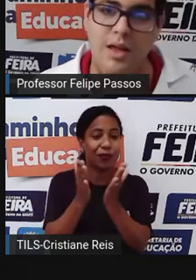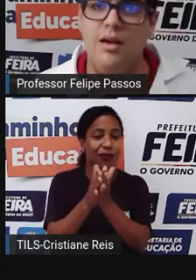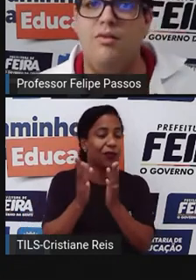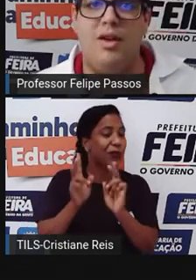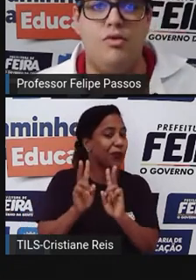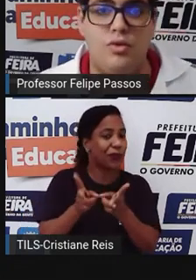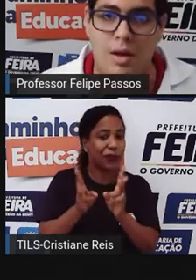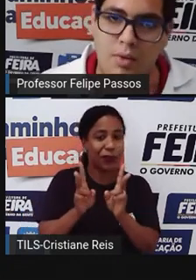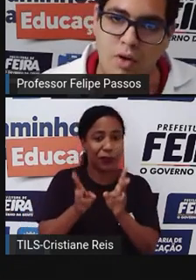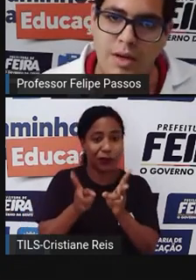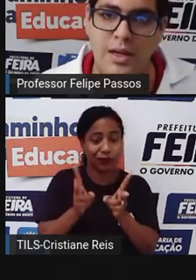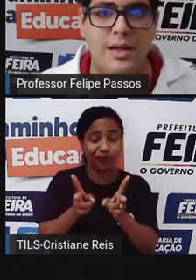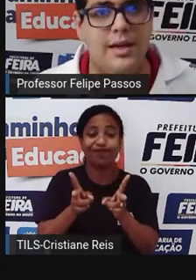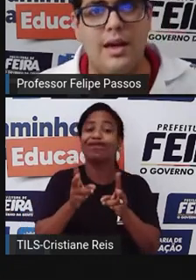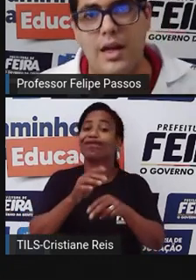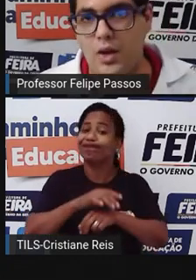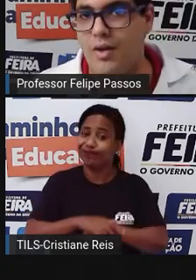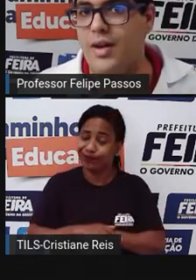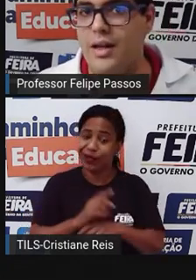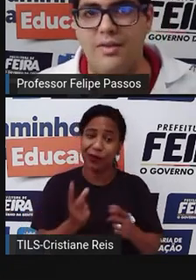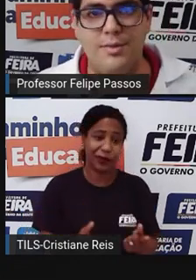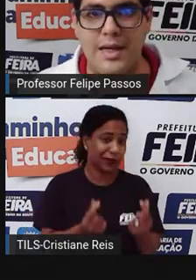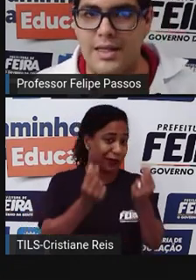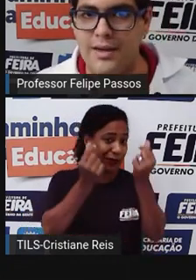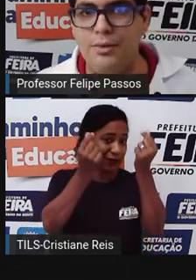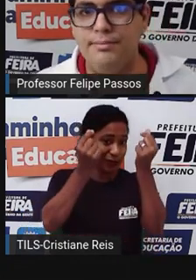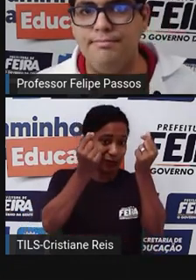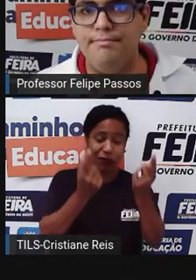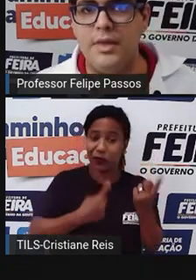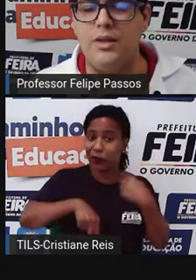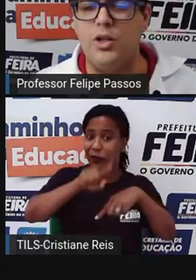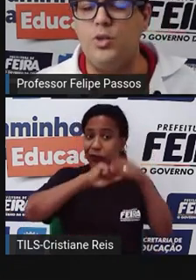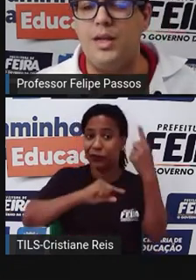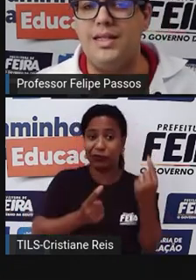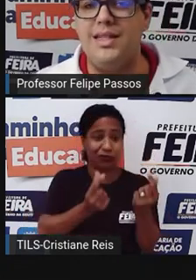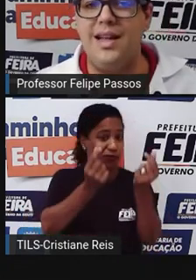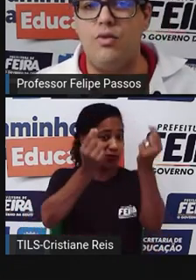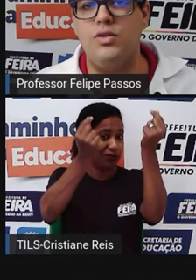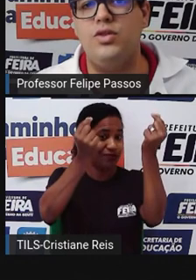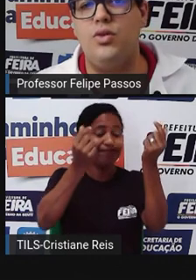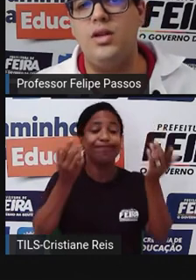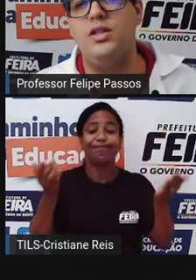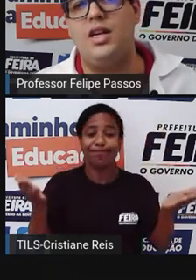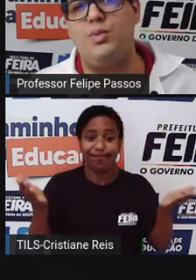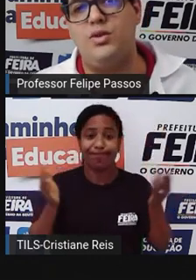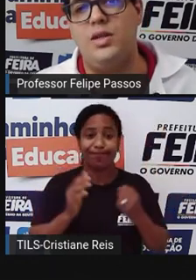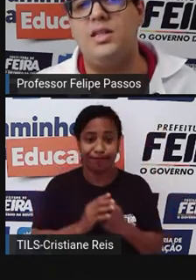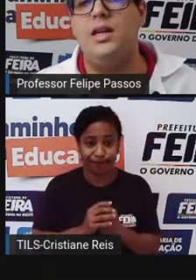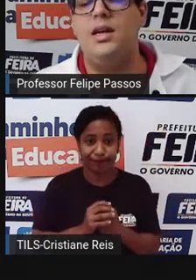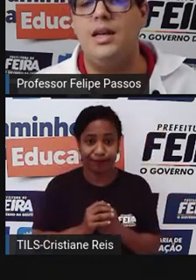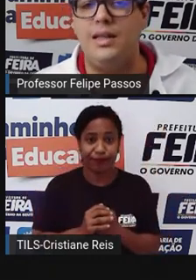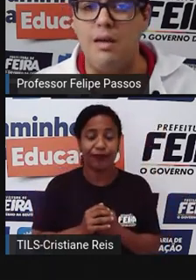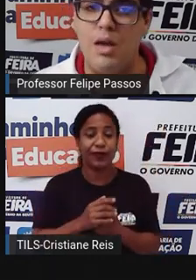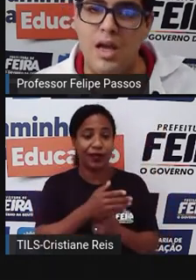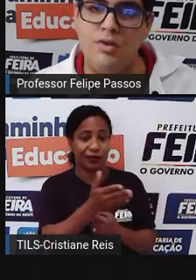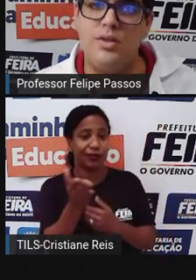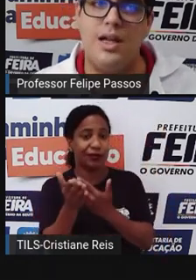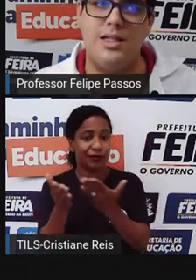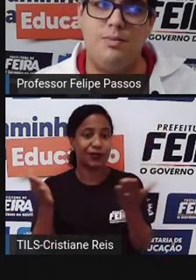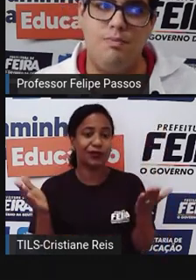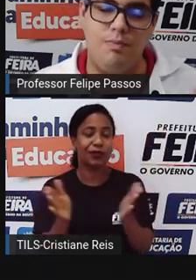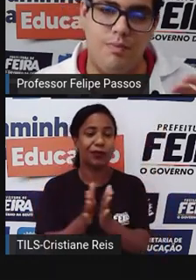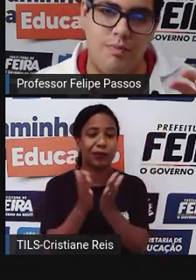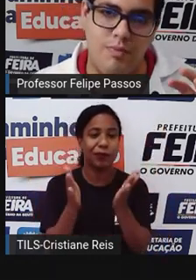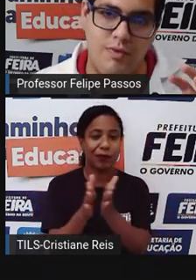pobre vai continuar pobre, quem é rico vai ficar cada vez mais rico. Então, a gente precisa dar condições de que as pessoas que têm menos,